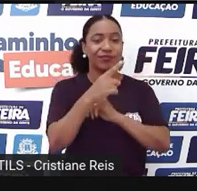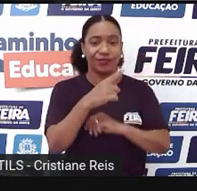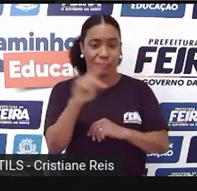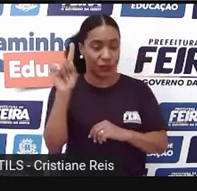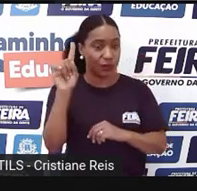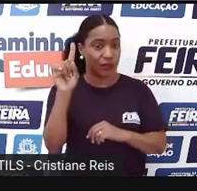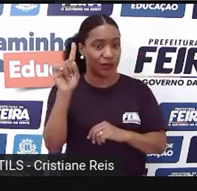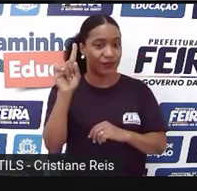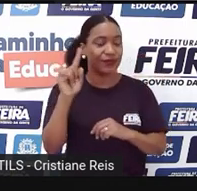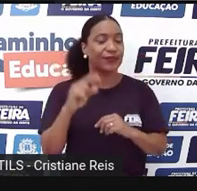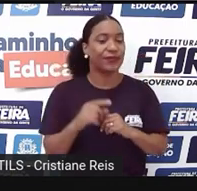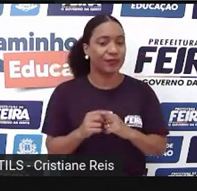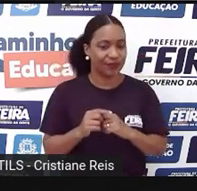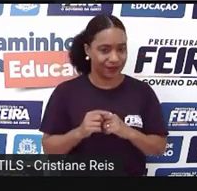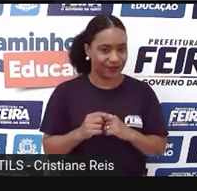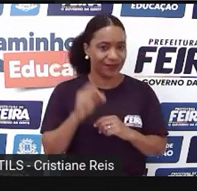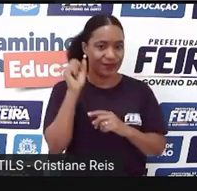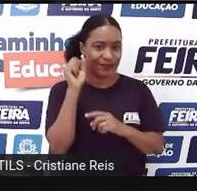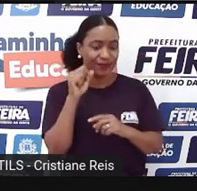coloquei aqui